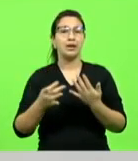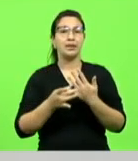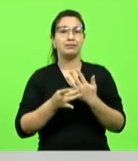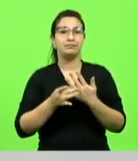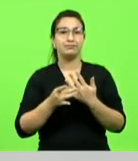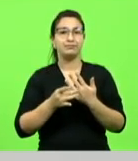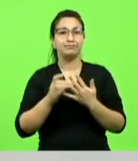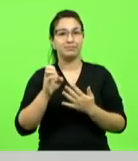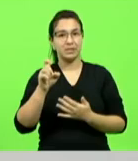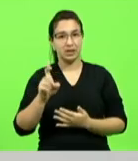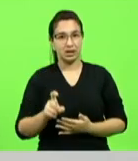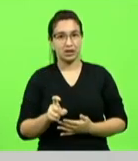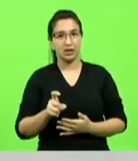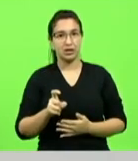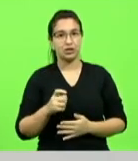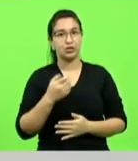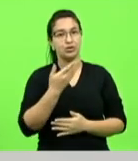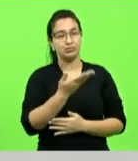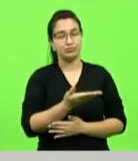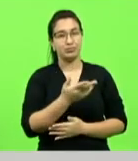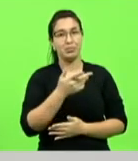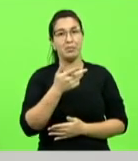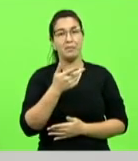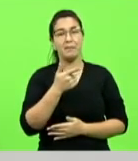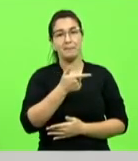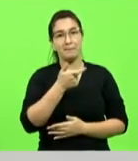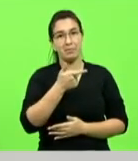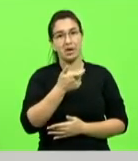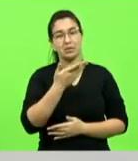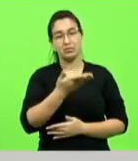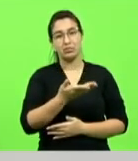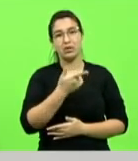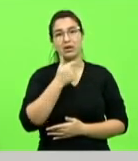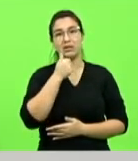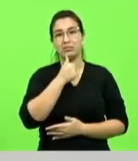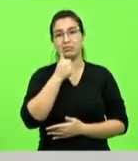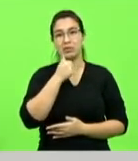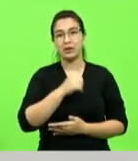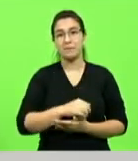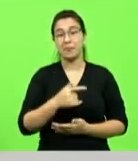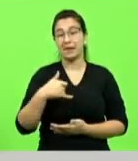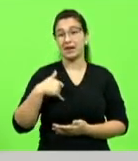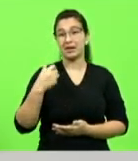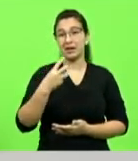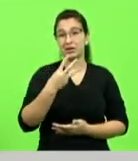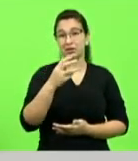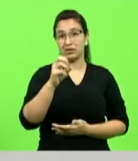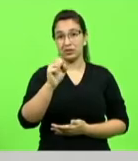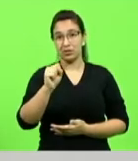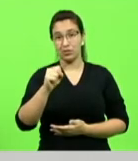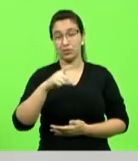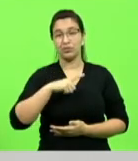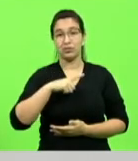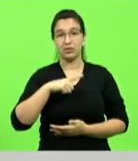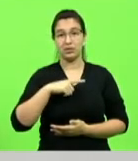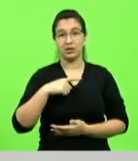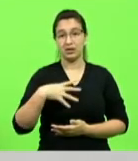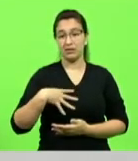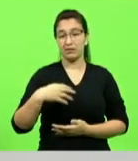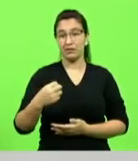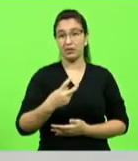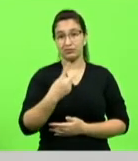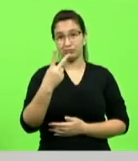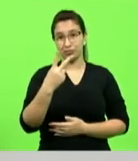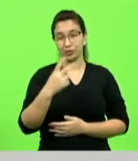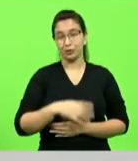tamanho a Clarice era uma mulher de 38 anos e que tinha dois filhos depois de